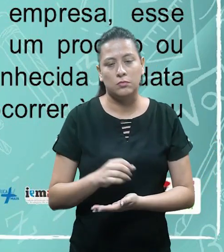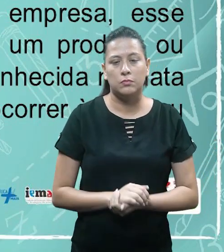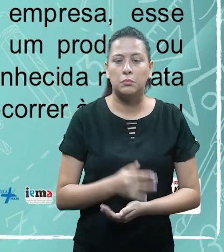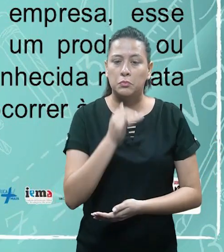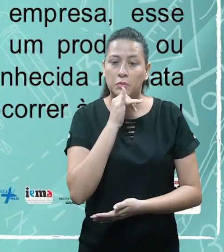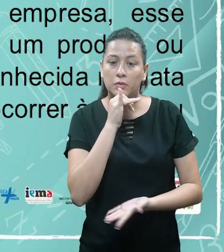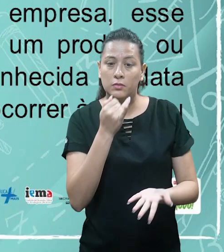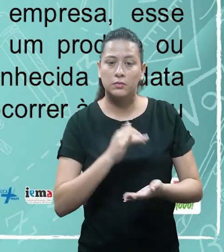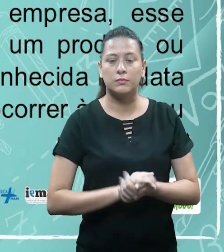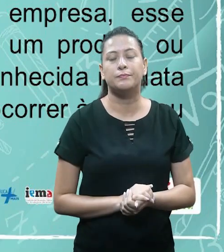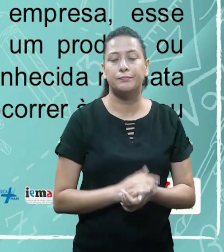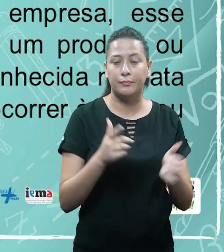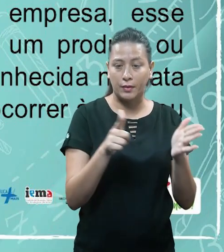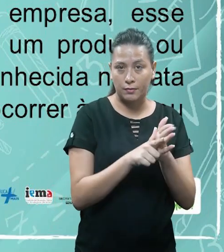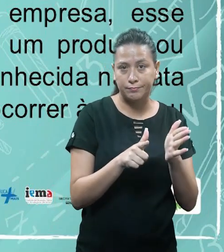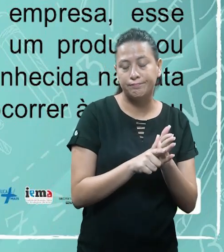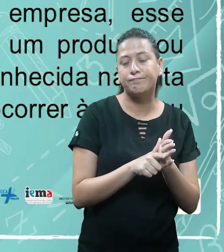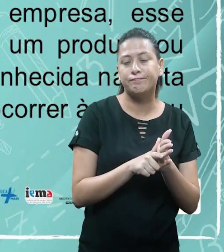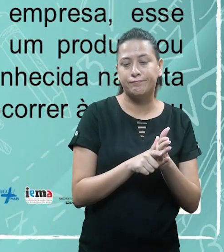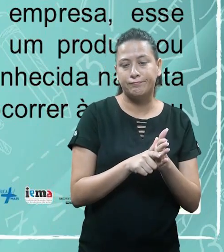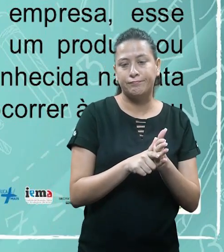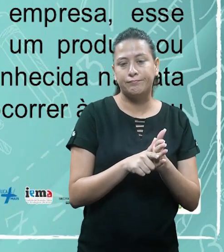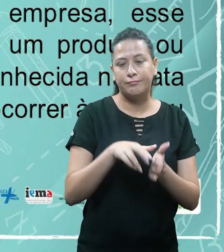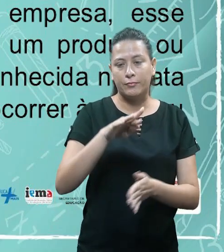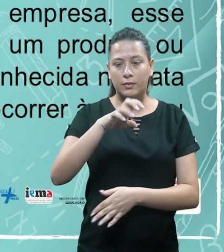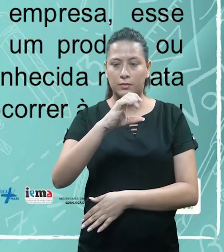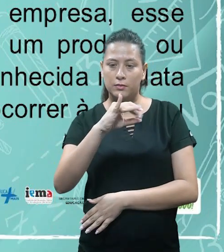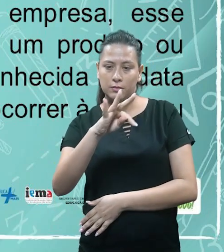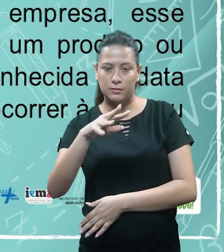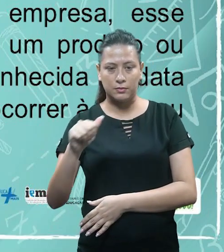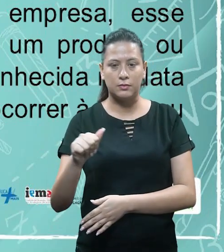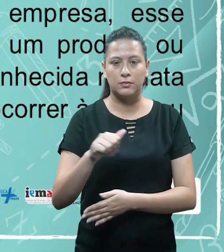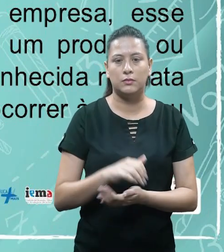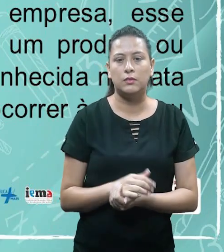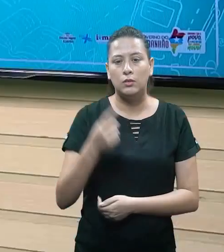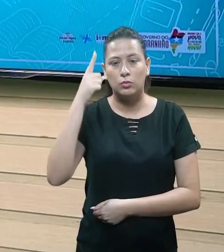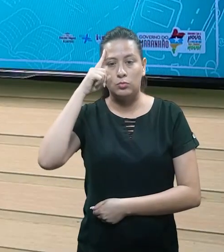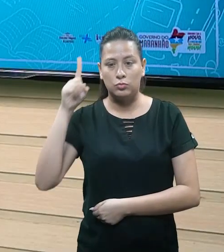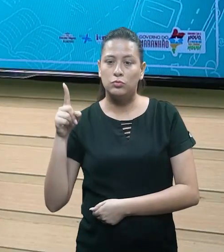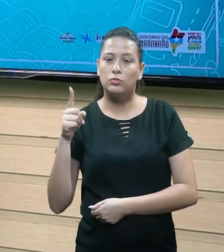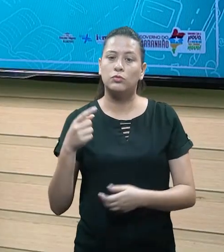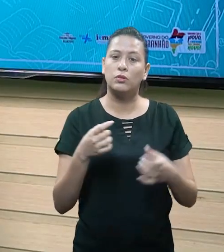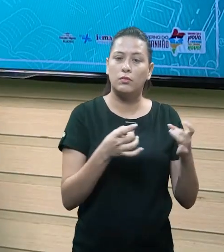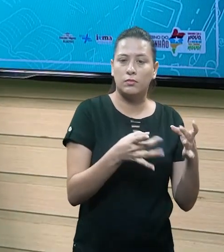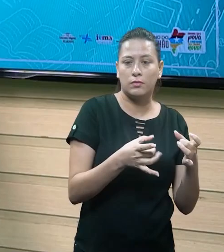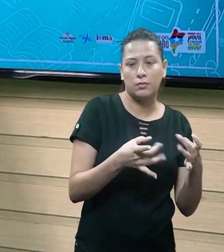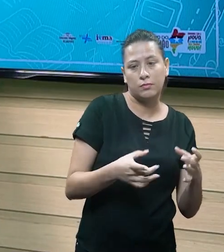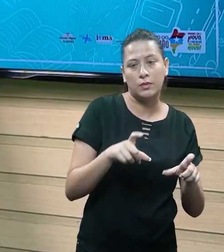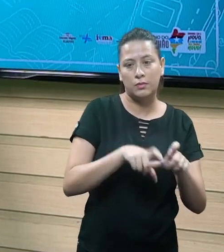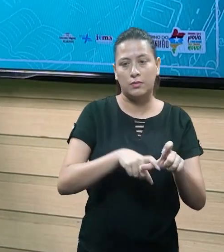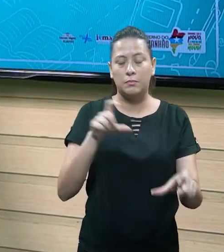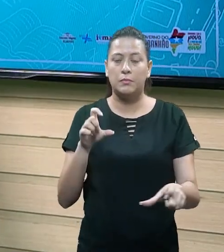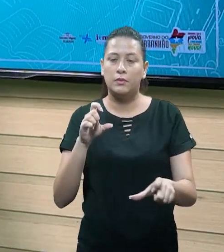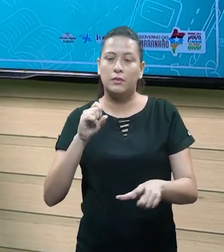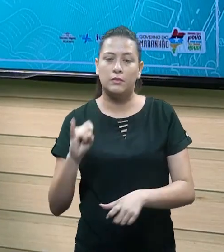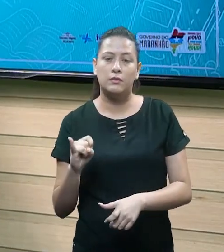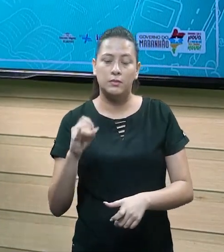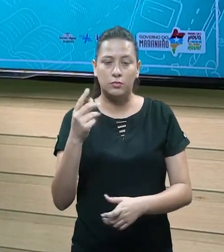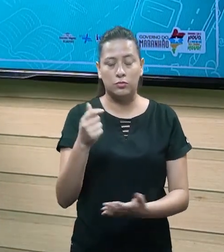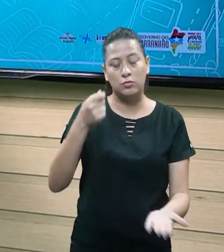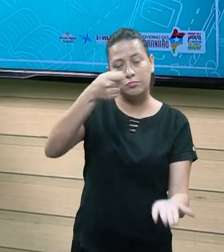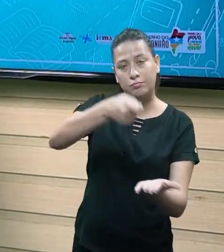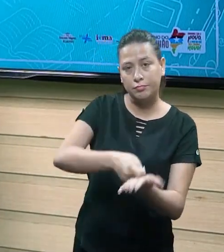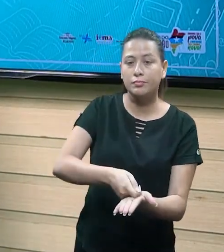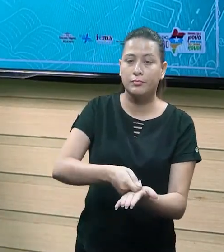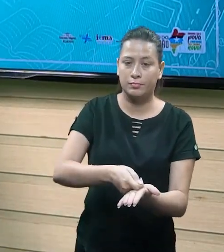ser reconhecida na data da vinda independente do que o recebimento ocorrer à vista ou à praça. Então vamos lá. Vamos dar um exemplo. Vamos dizer que eu venho em mercadorias